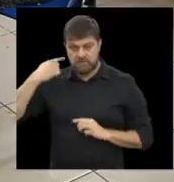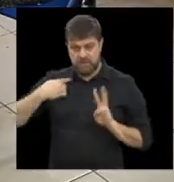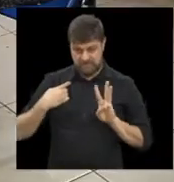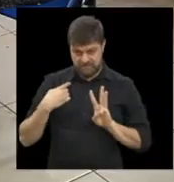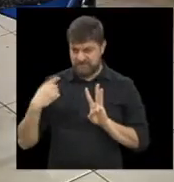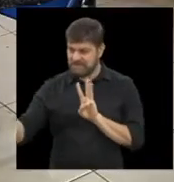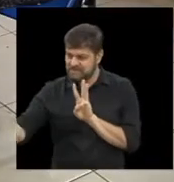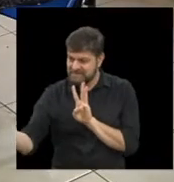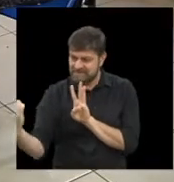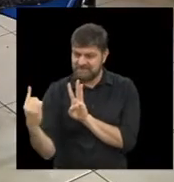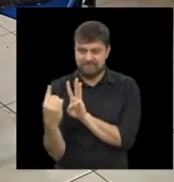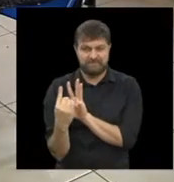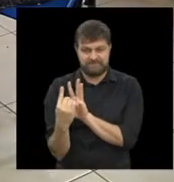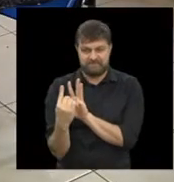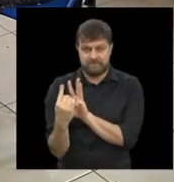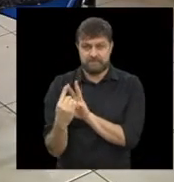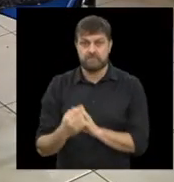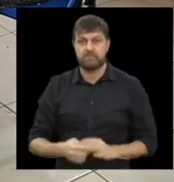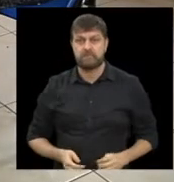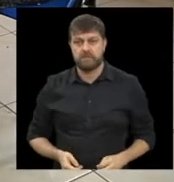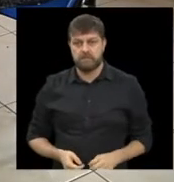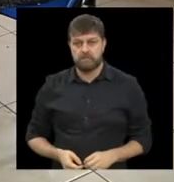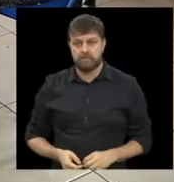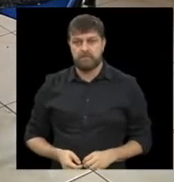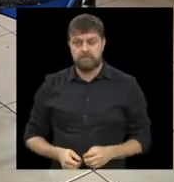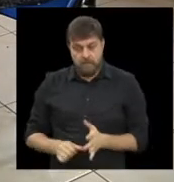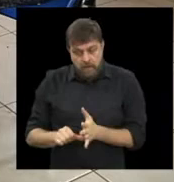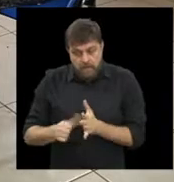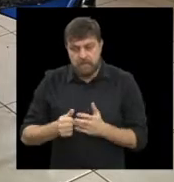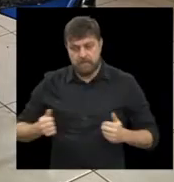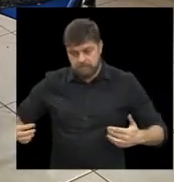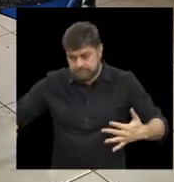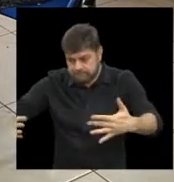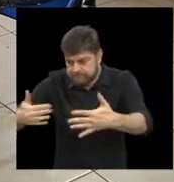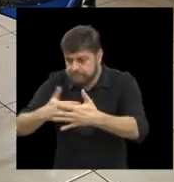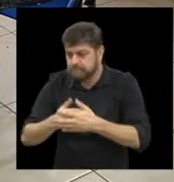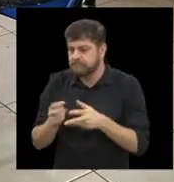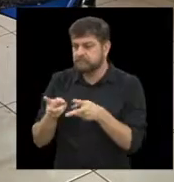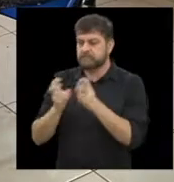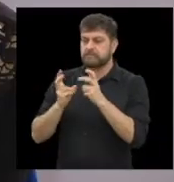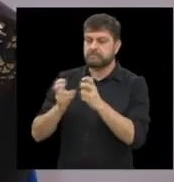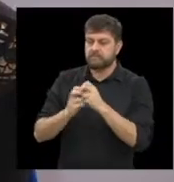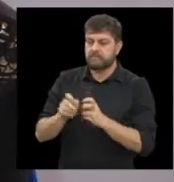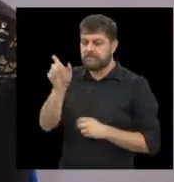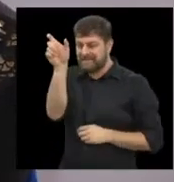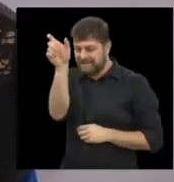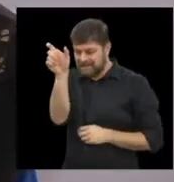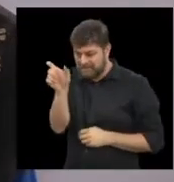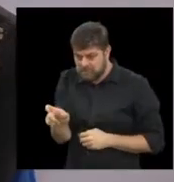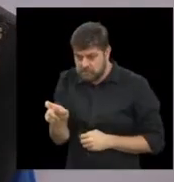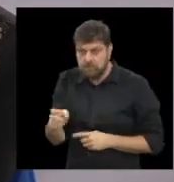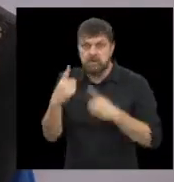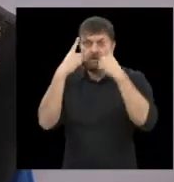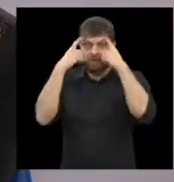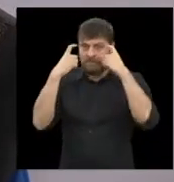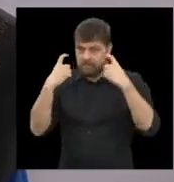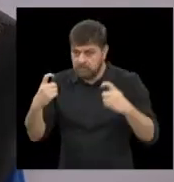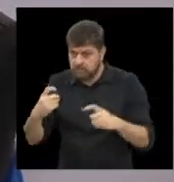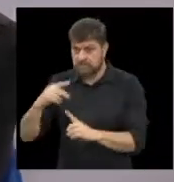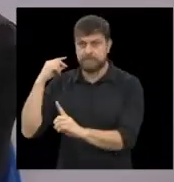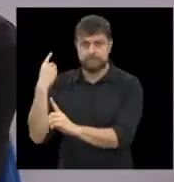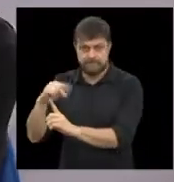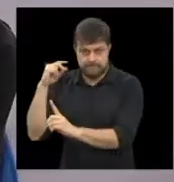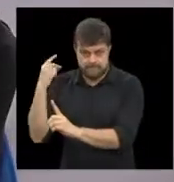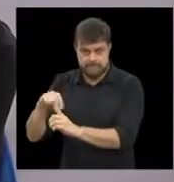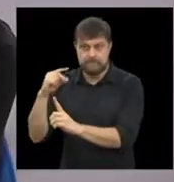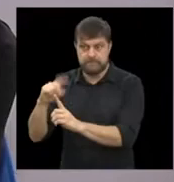Então, a partir deste acolhimento, verificando que o foco é violência doméstica e intrafamiliar, elas